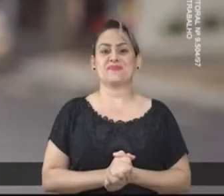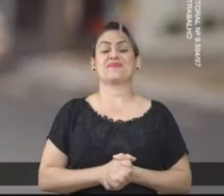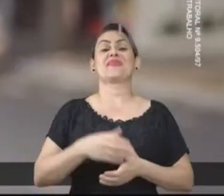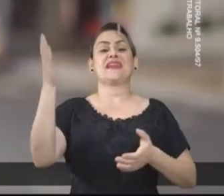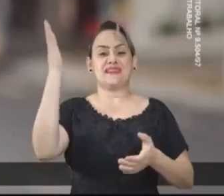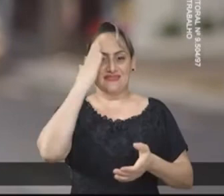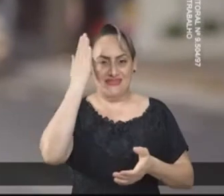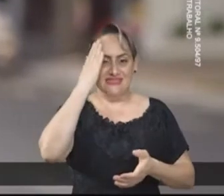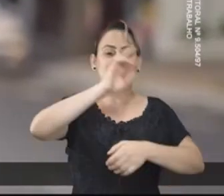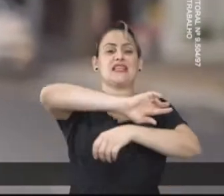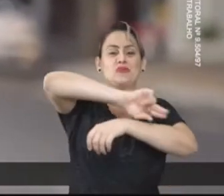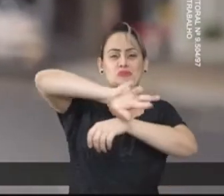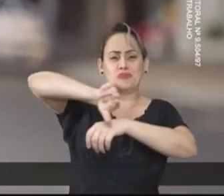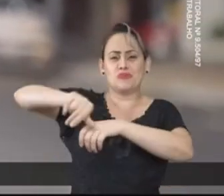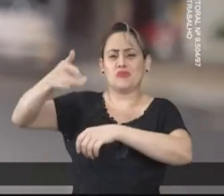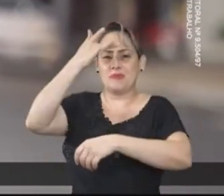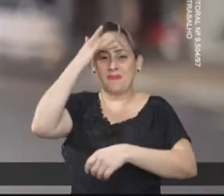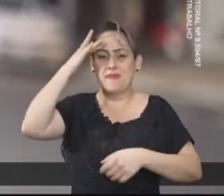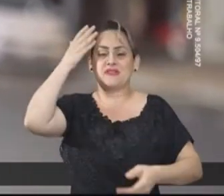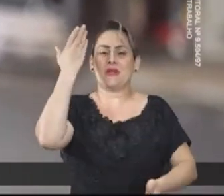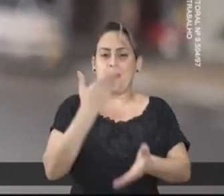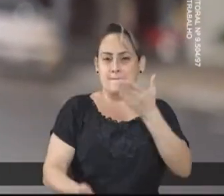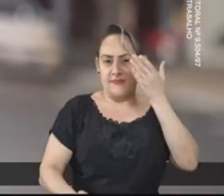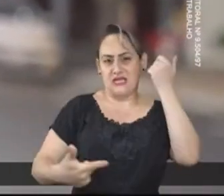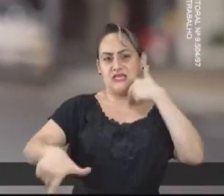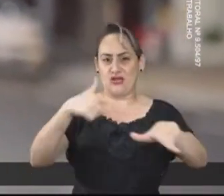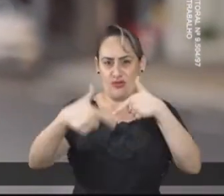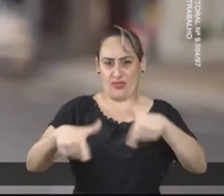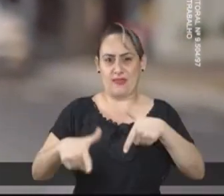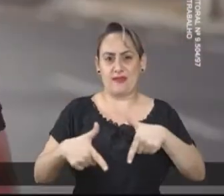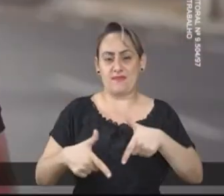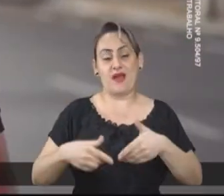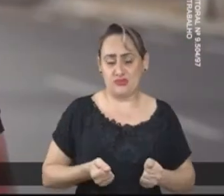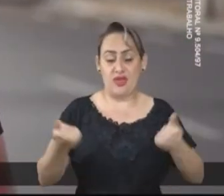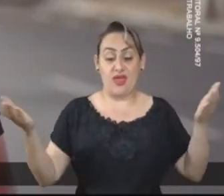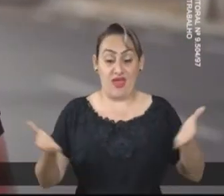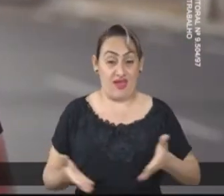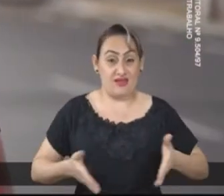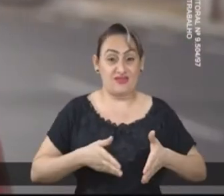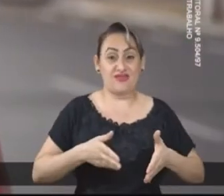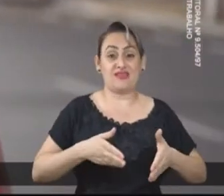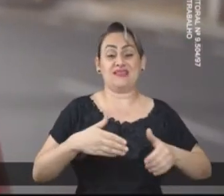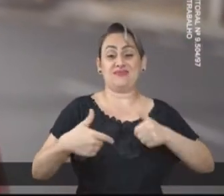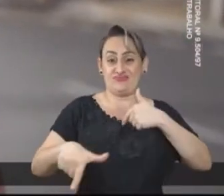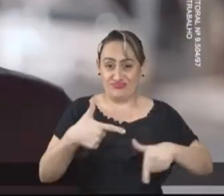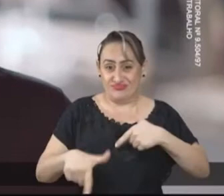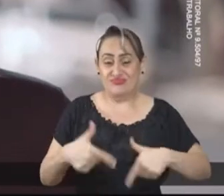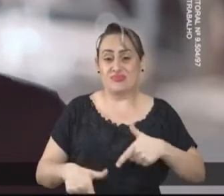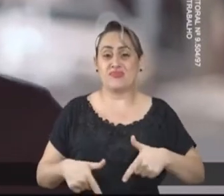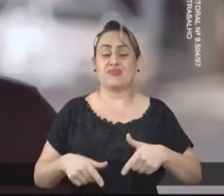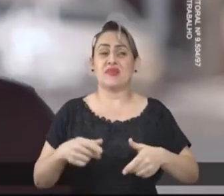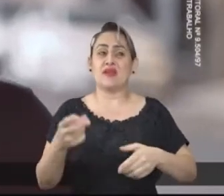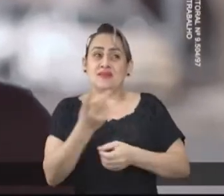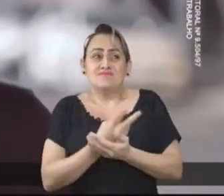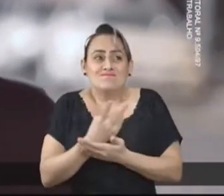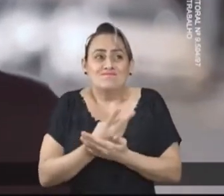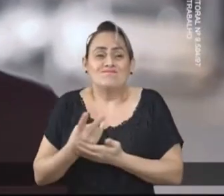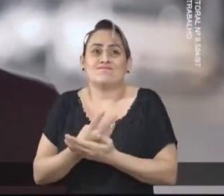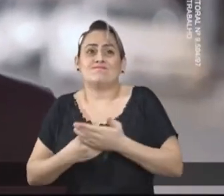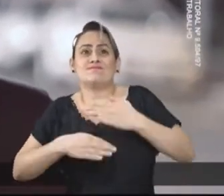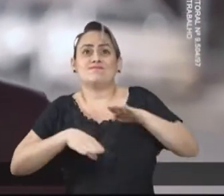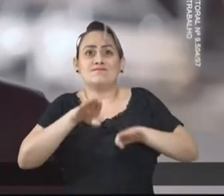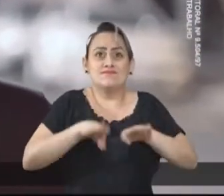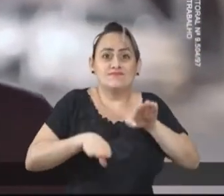Eu sei que muitas pessoas perderam os seus empregos durante a pandemia, um problema que atingiu o mundo todo. Durante essa crise,